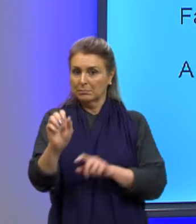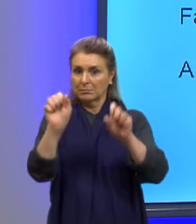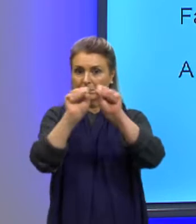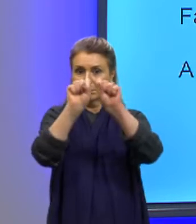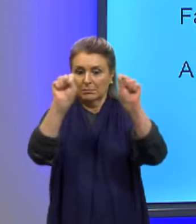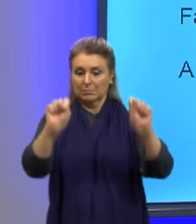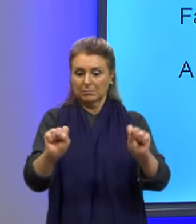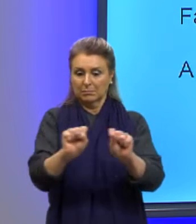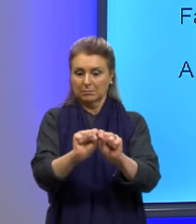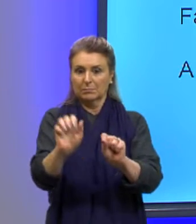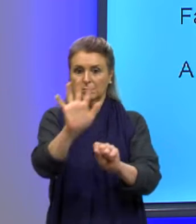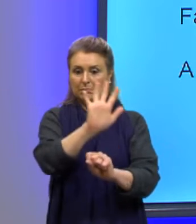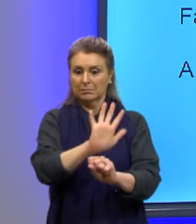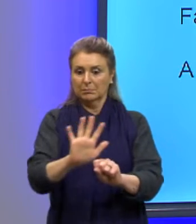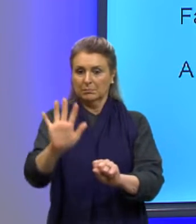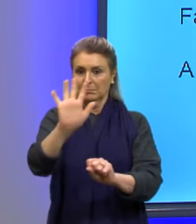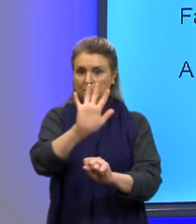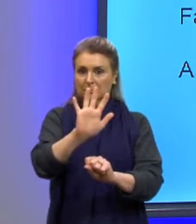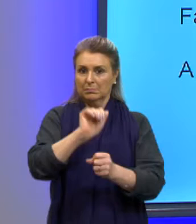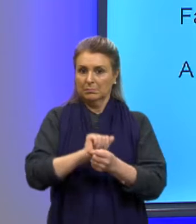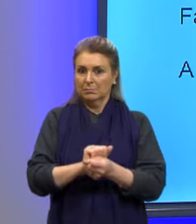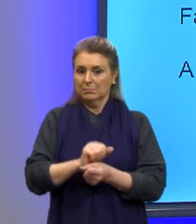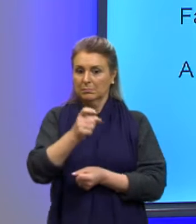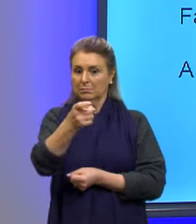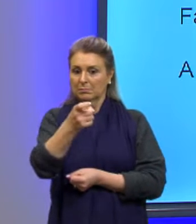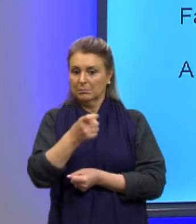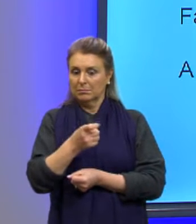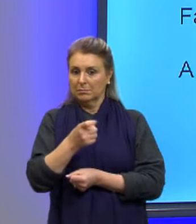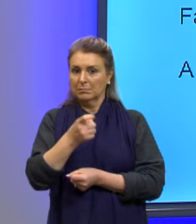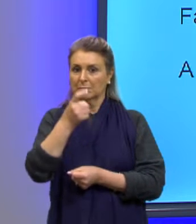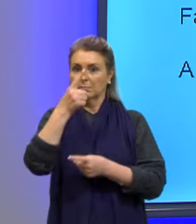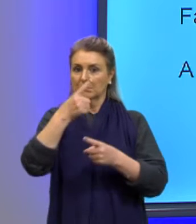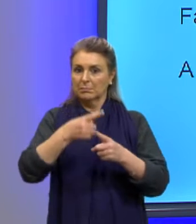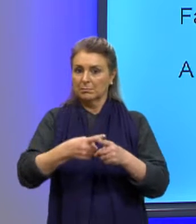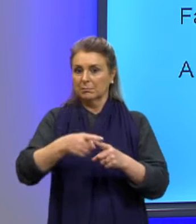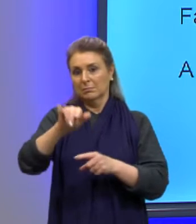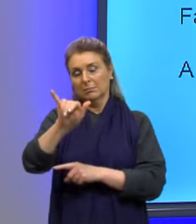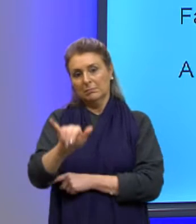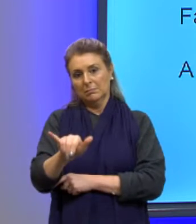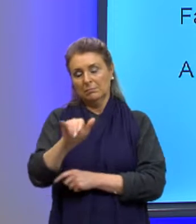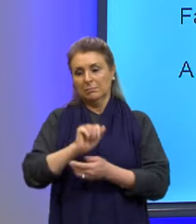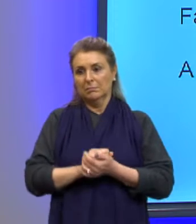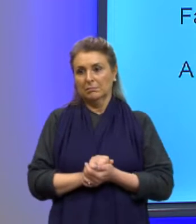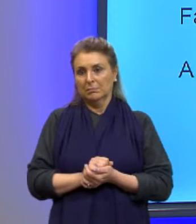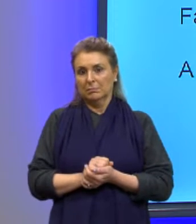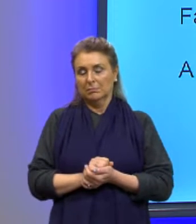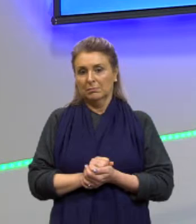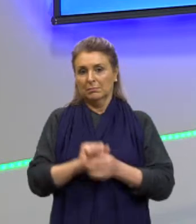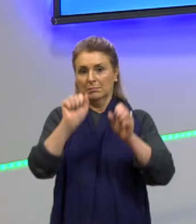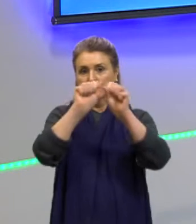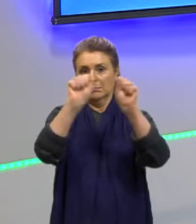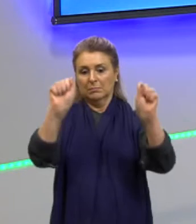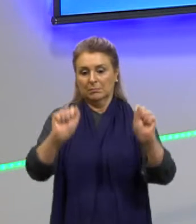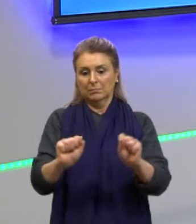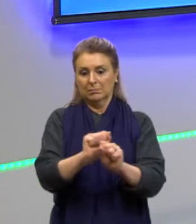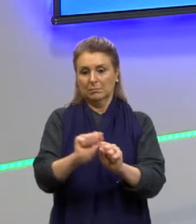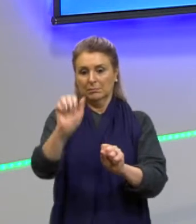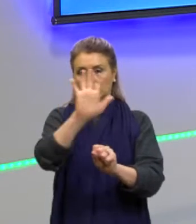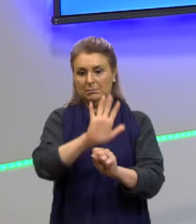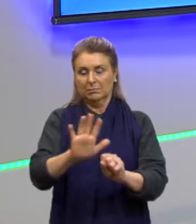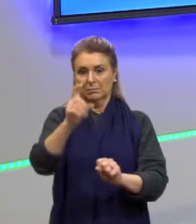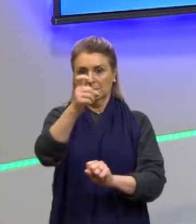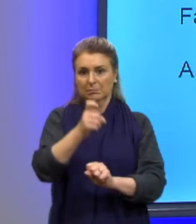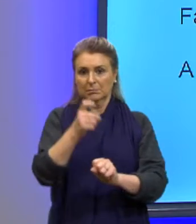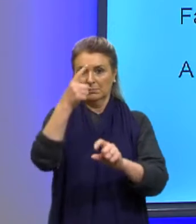A área é X vezes Y. Então, se a área é X vezes Y, o eu vou